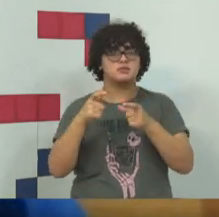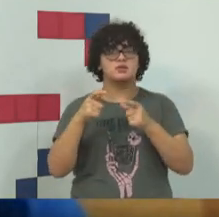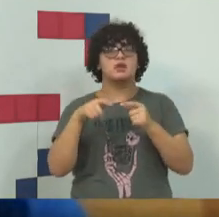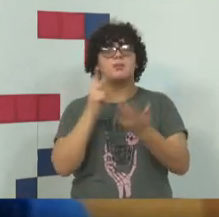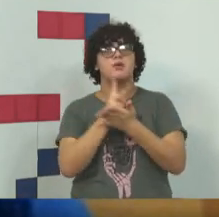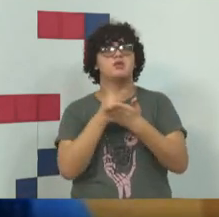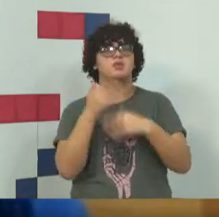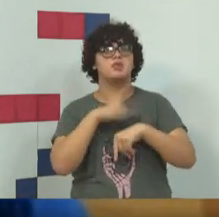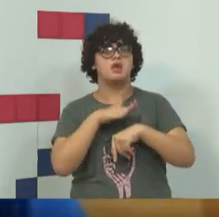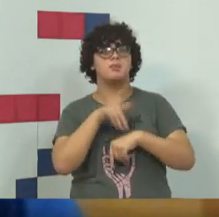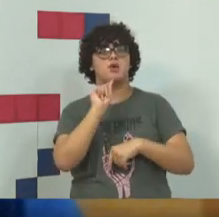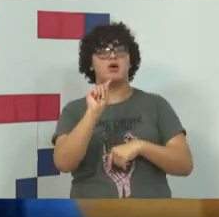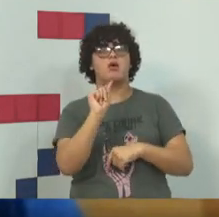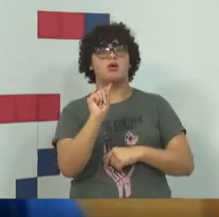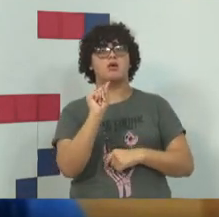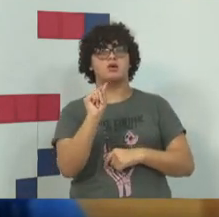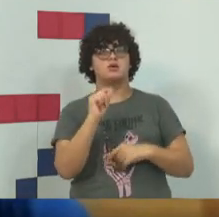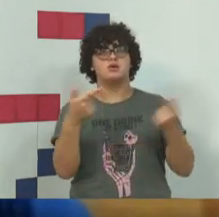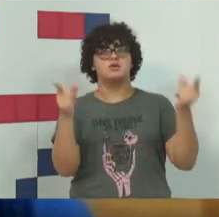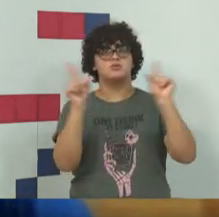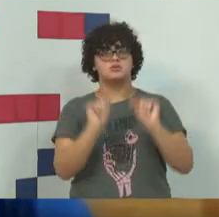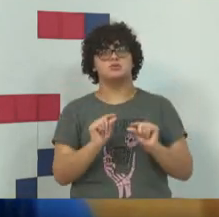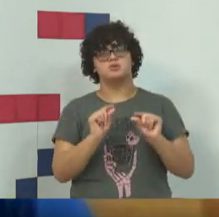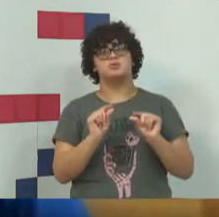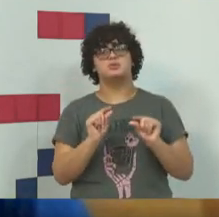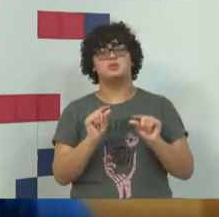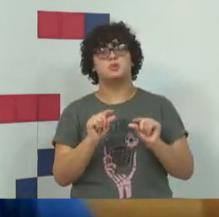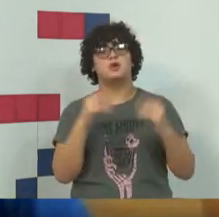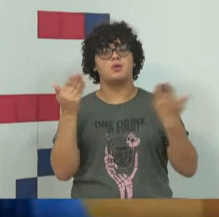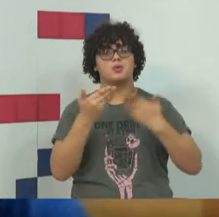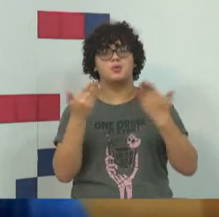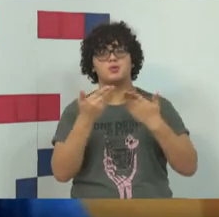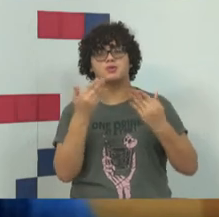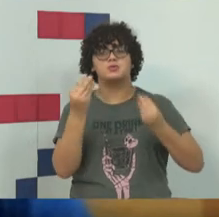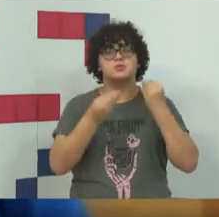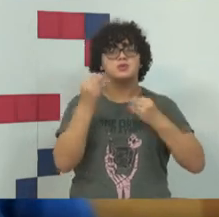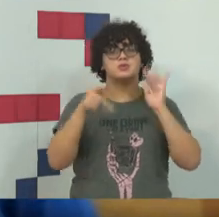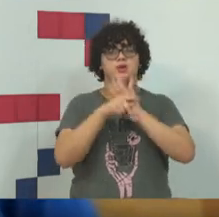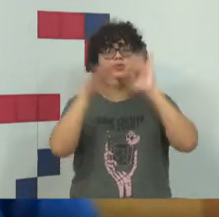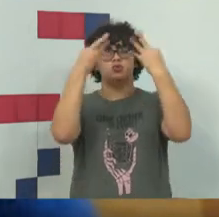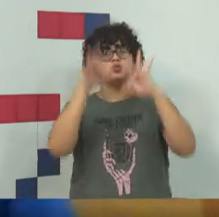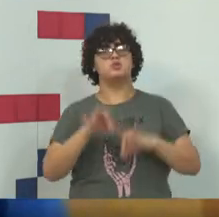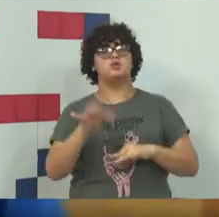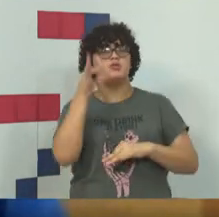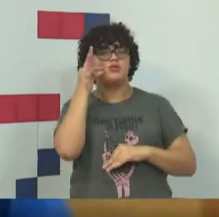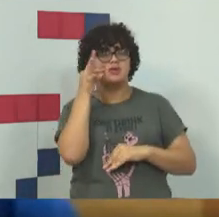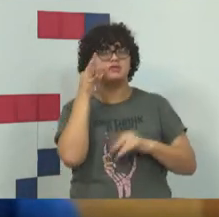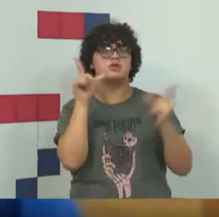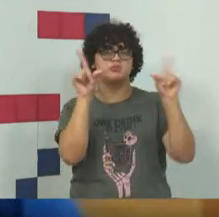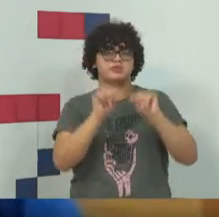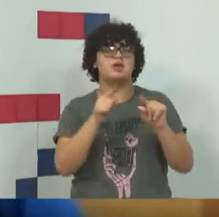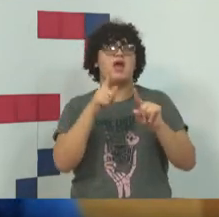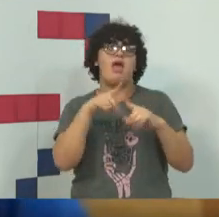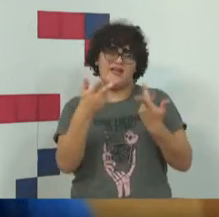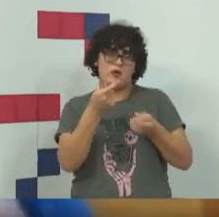tempo, isso reduz a demanda por infraestrutura física, tipo,